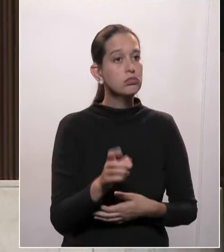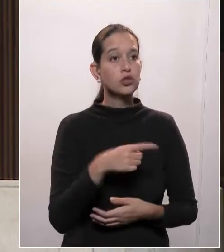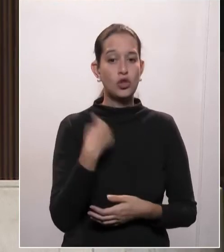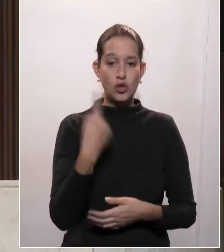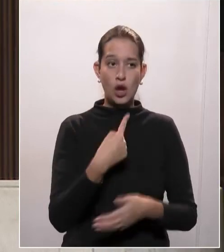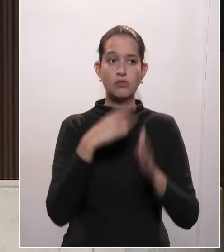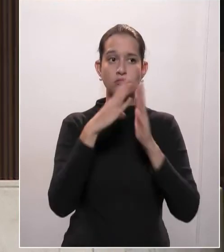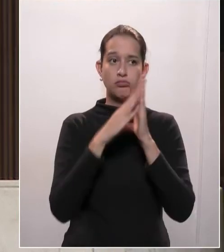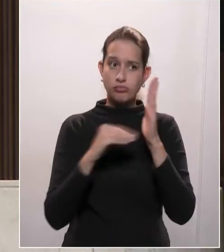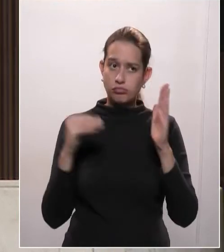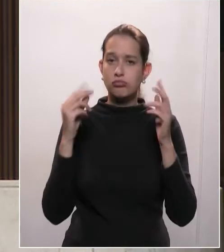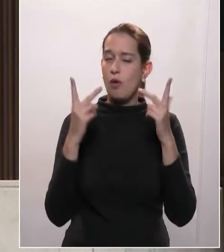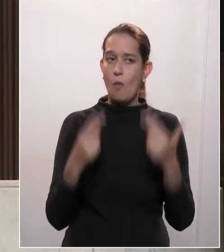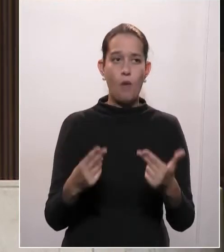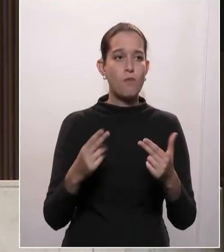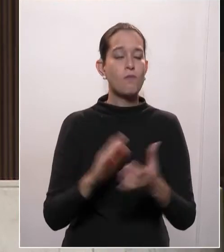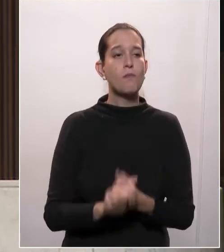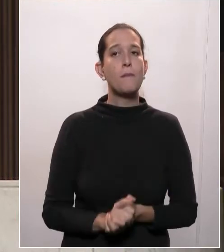também